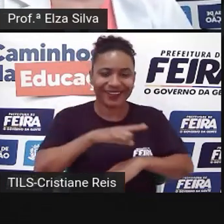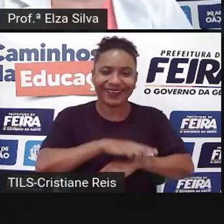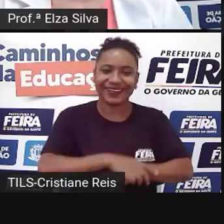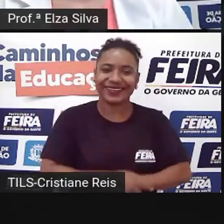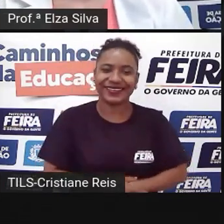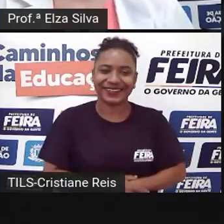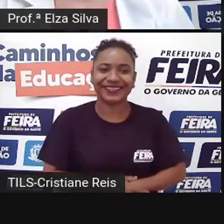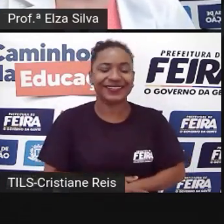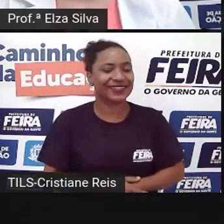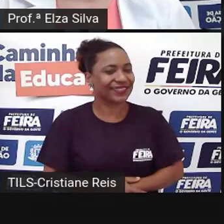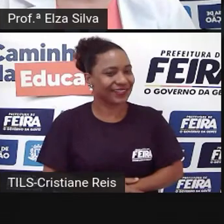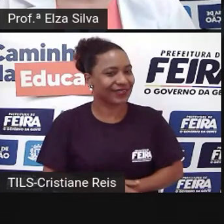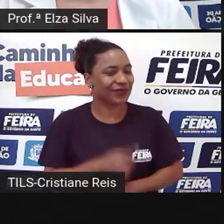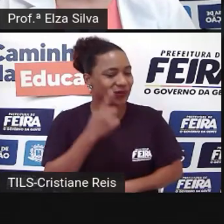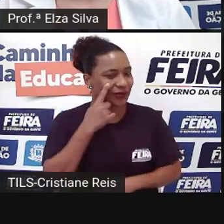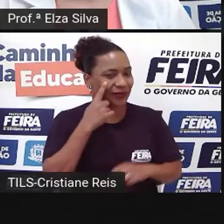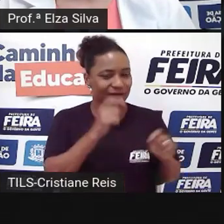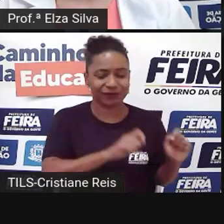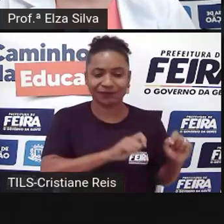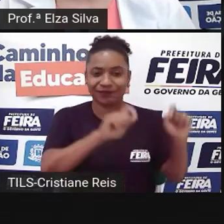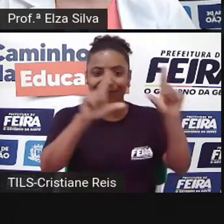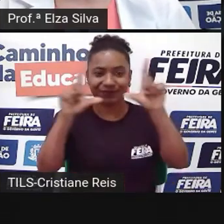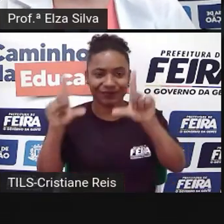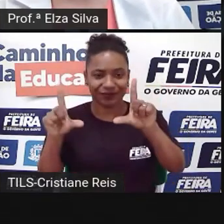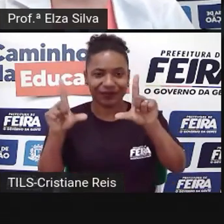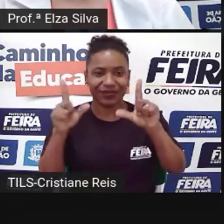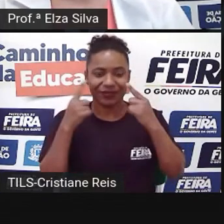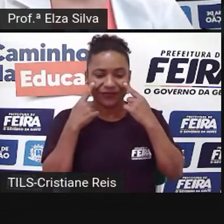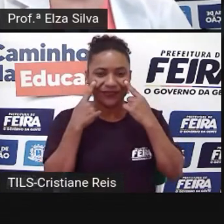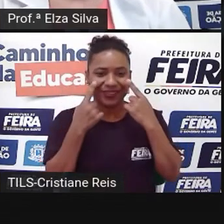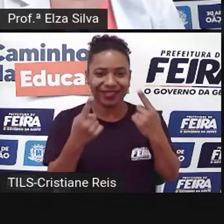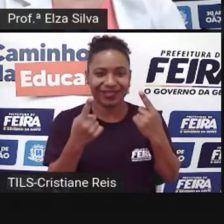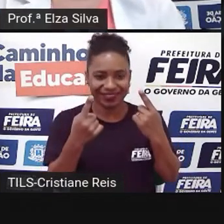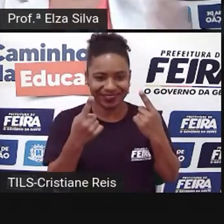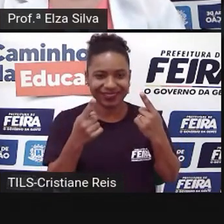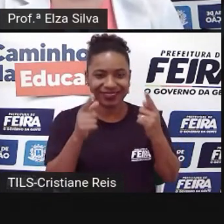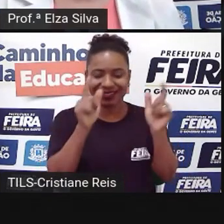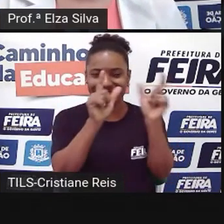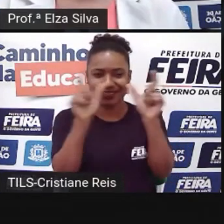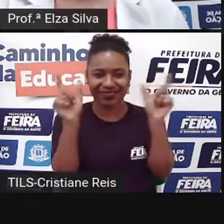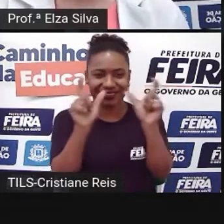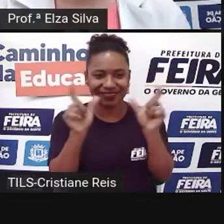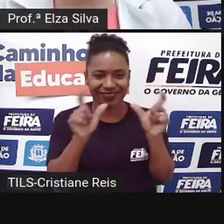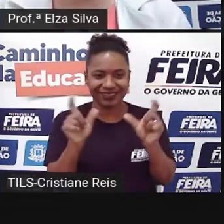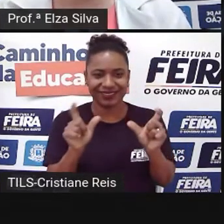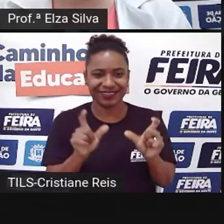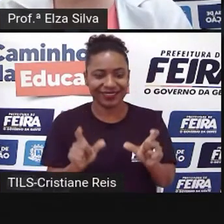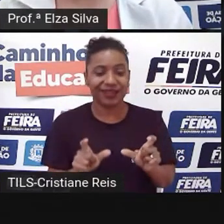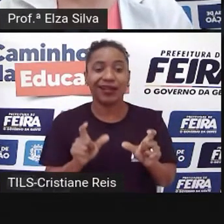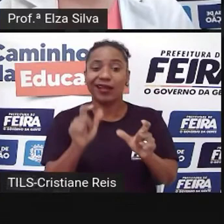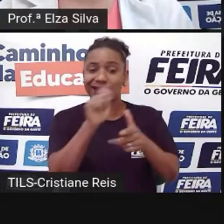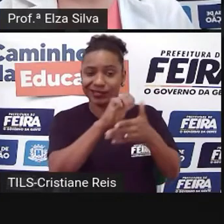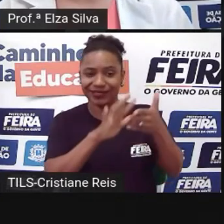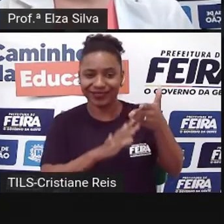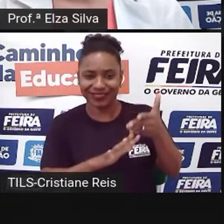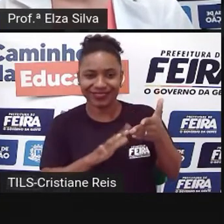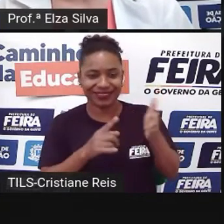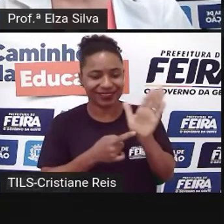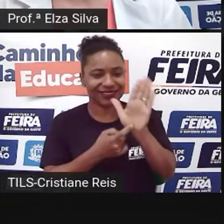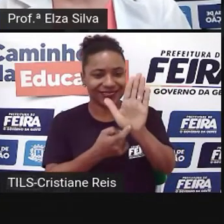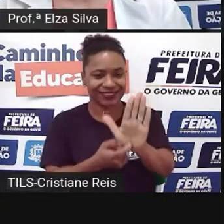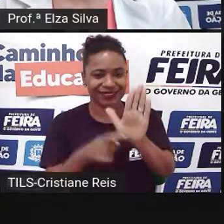Então vamos espelhar Aqui novamente Para vocês Então essas foram As atividades Que eu ofereci